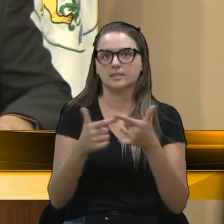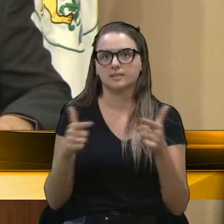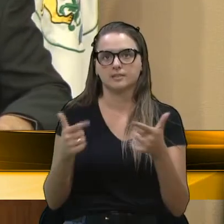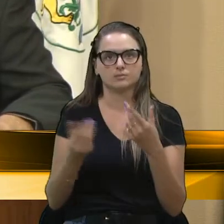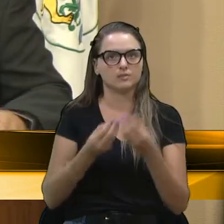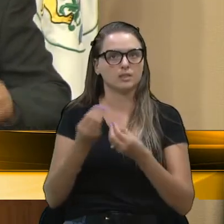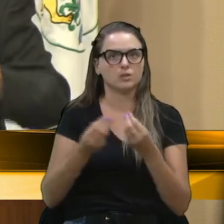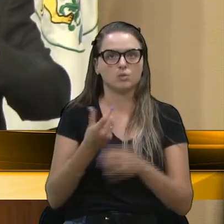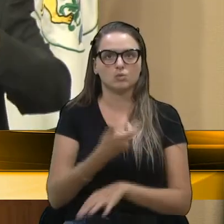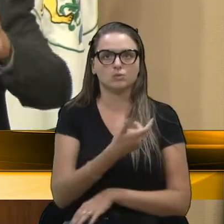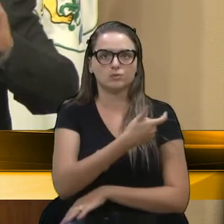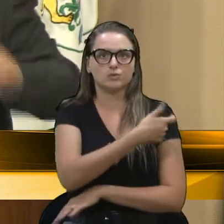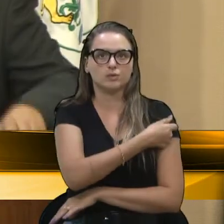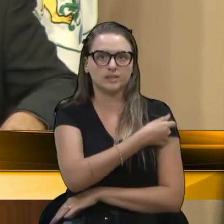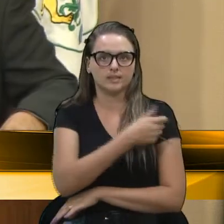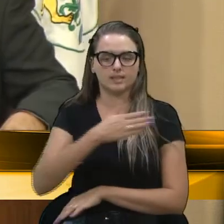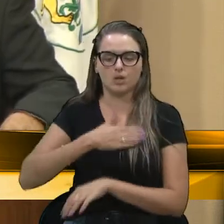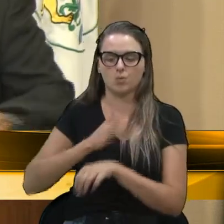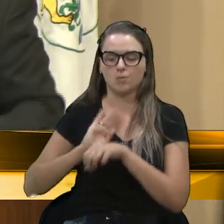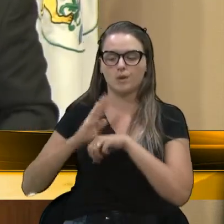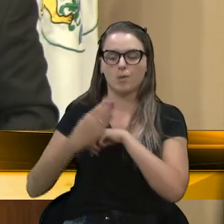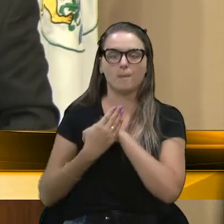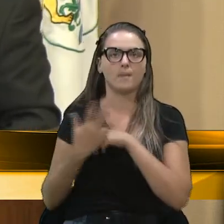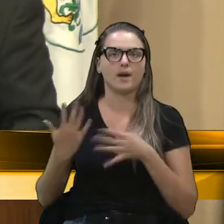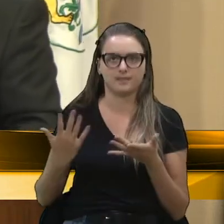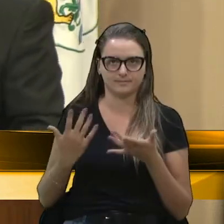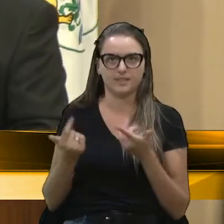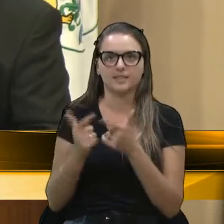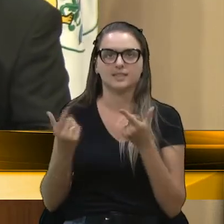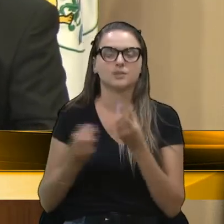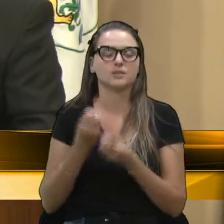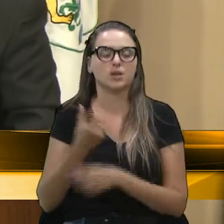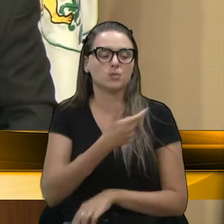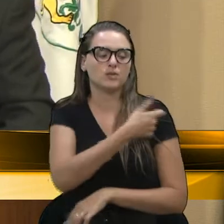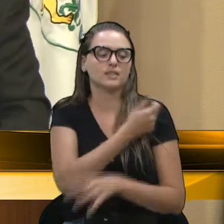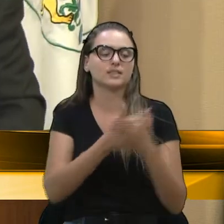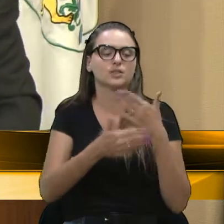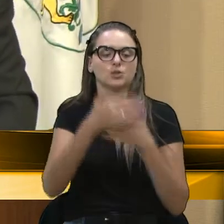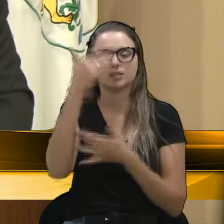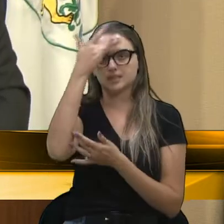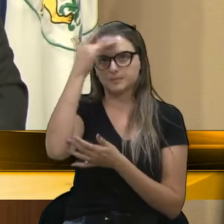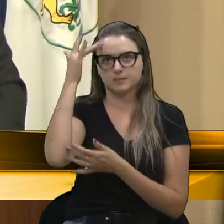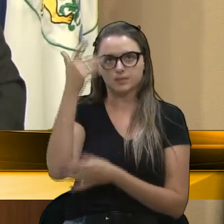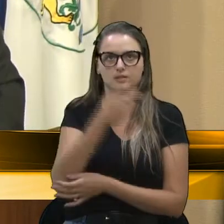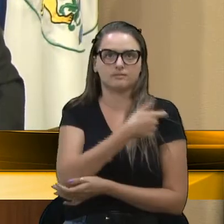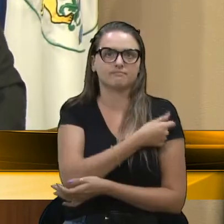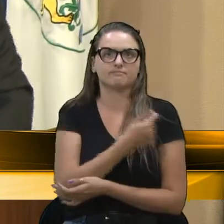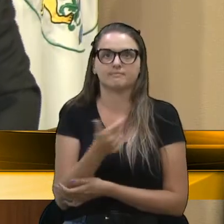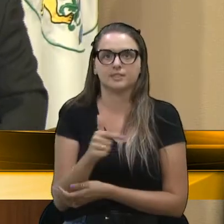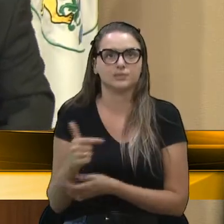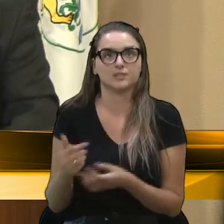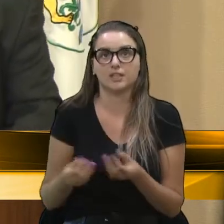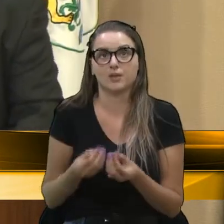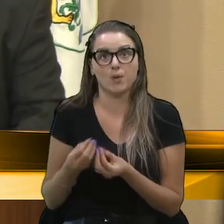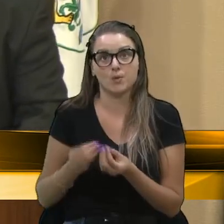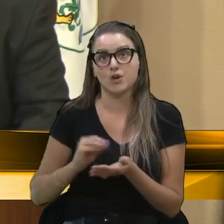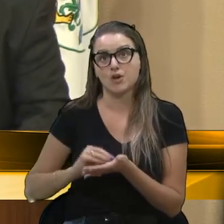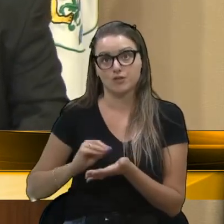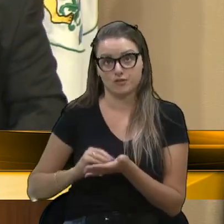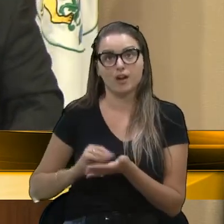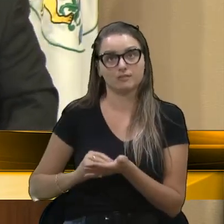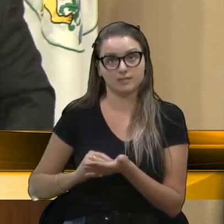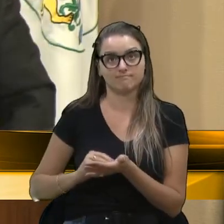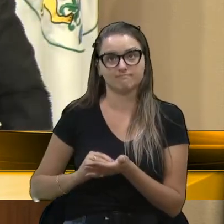o meu bairro que eu moro. Não dá para vacinar o bairro Fátima. Não deu para vacinar o bairro Fátima. Só para dizer isso,